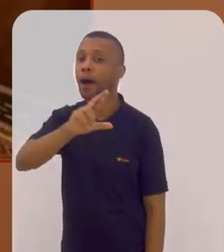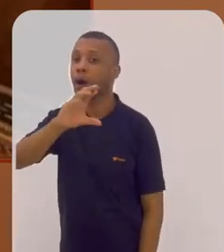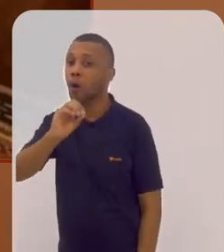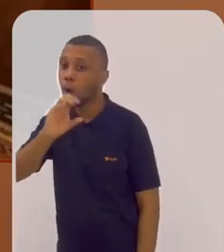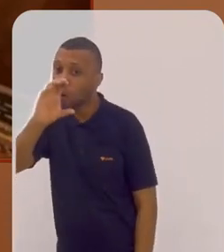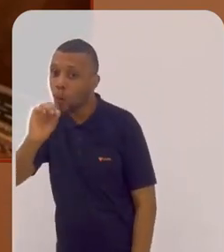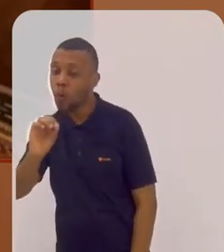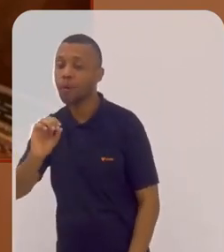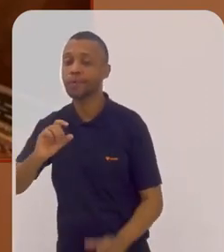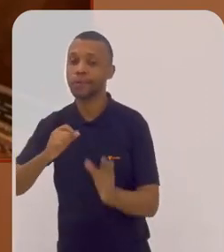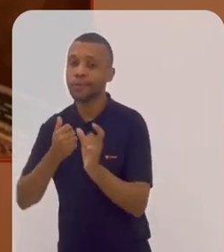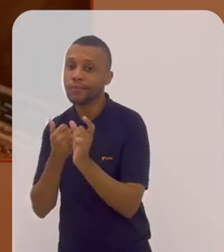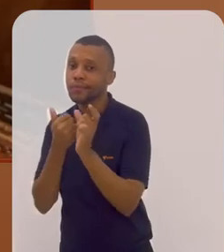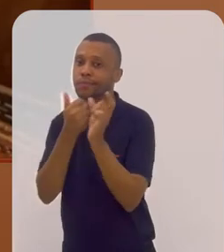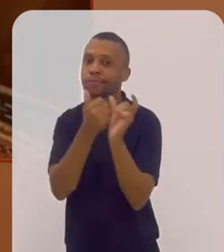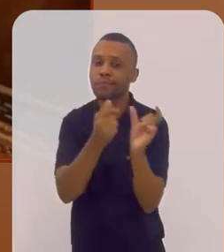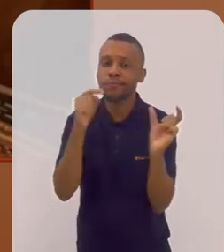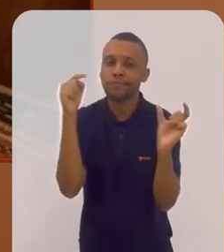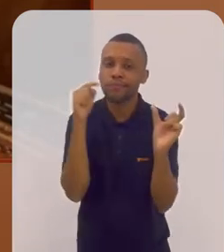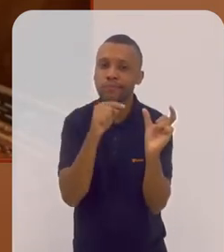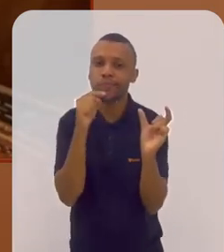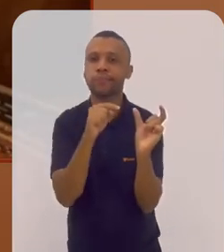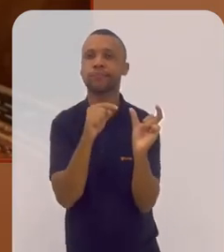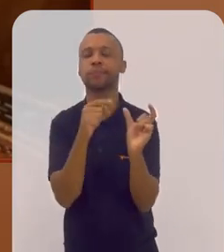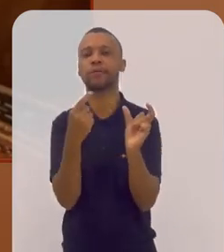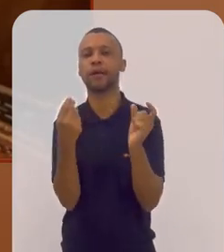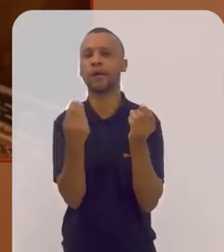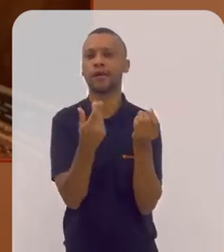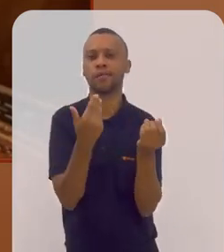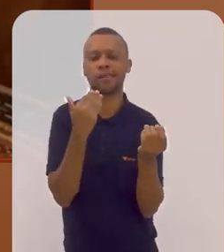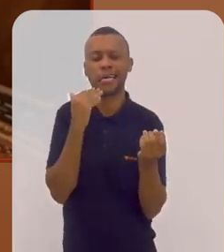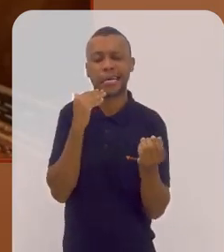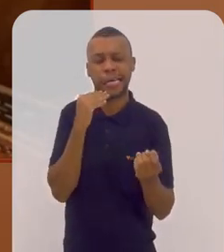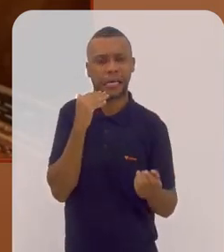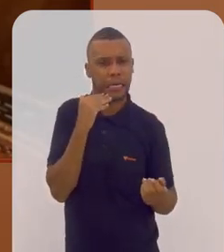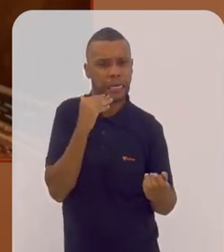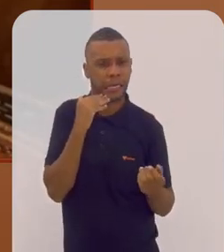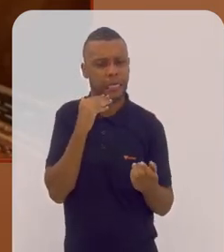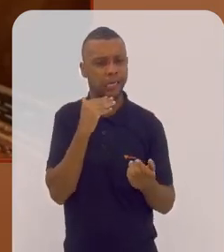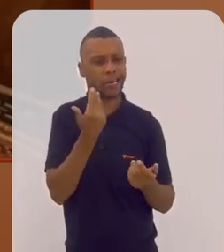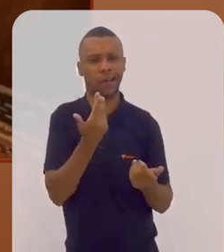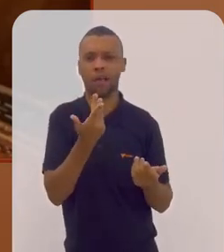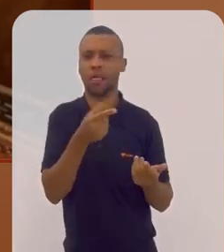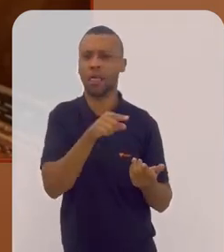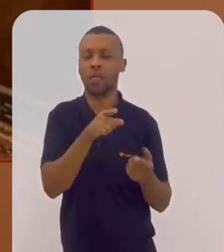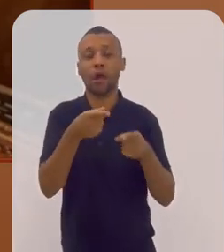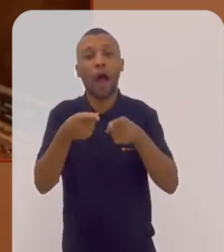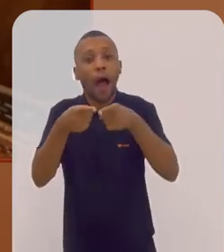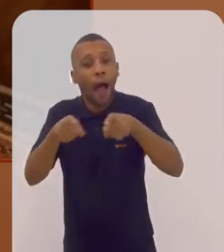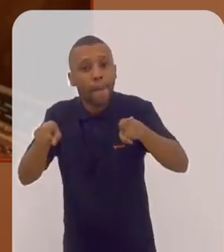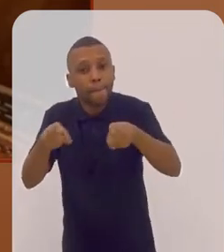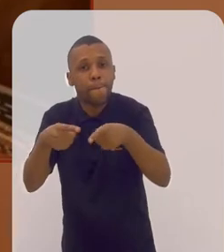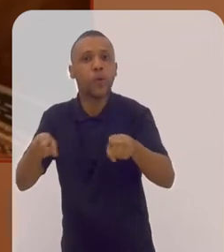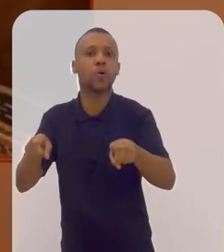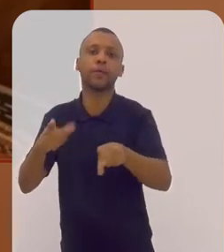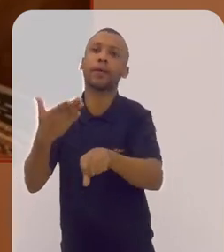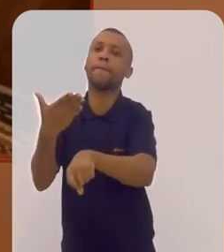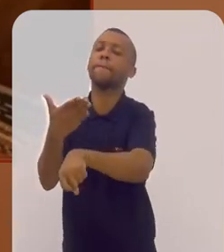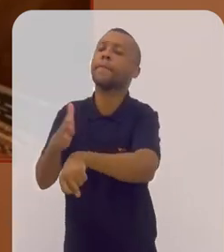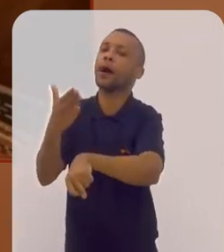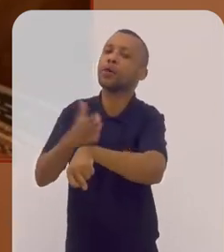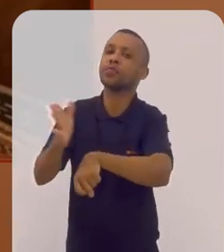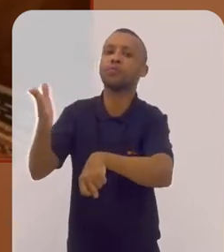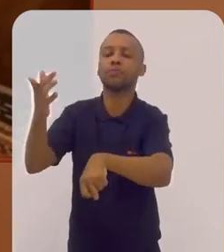barroco, vem daquela pérola barroca que é uma pérola imperfeita. Então, foi a música que se